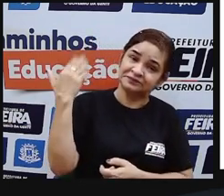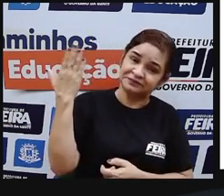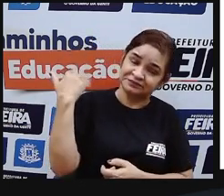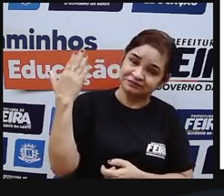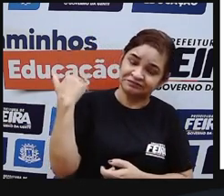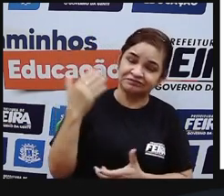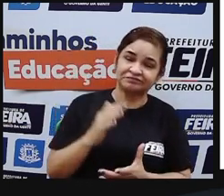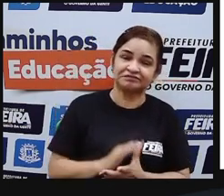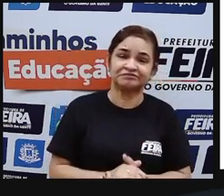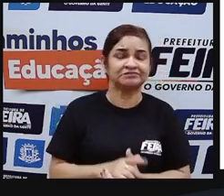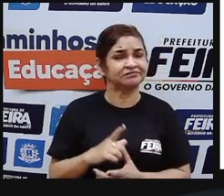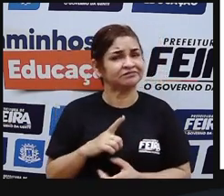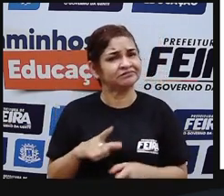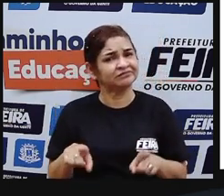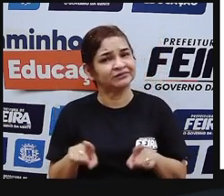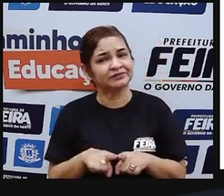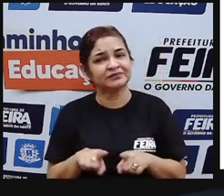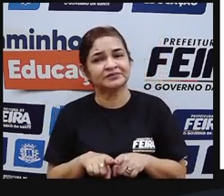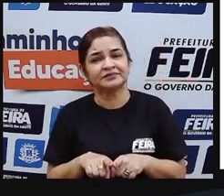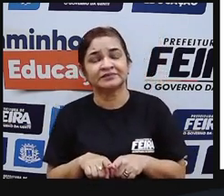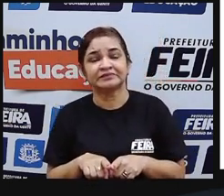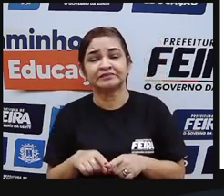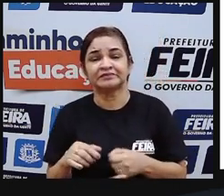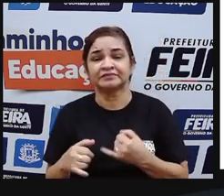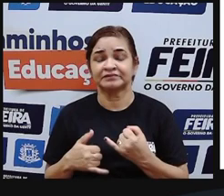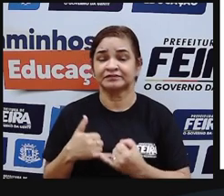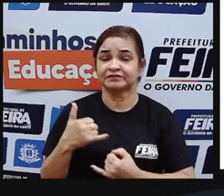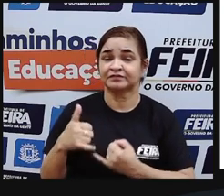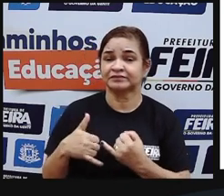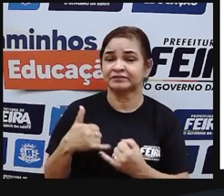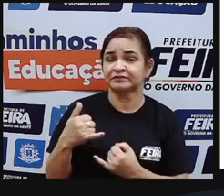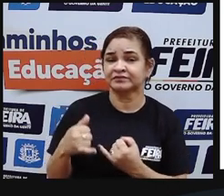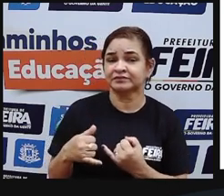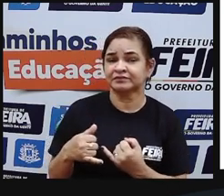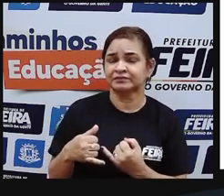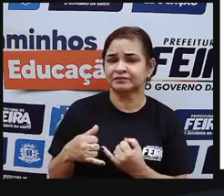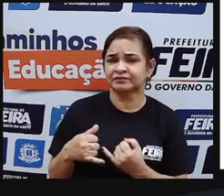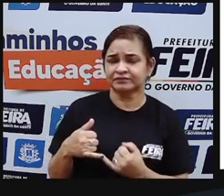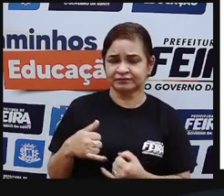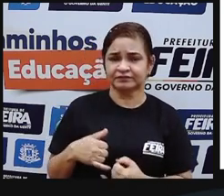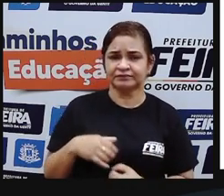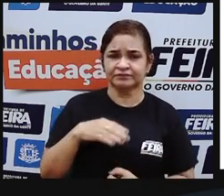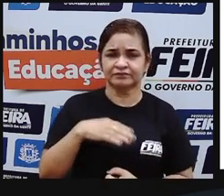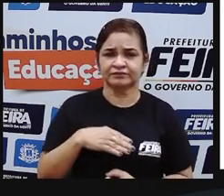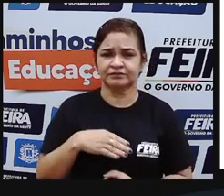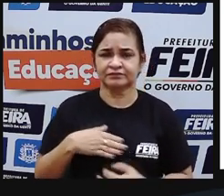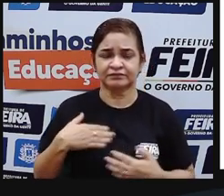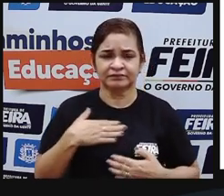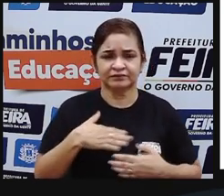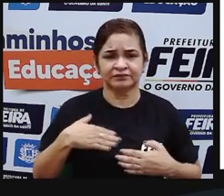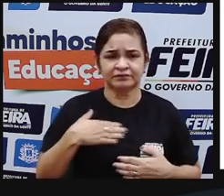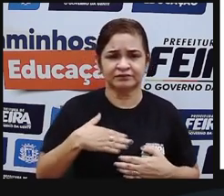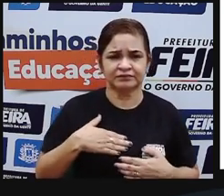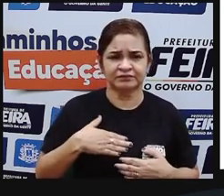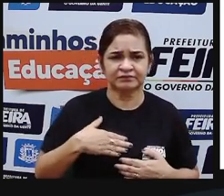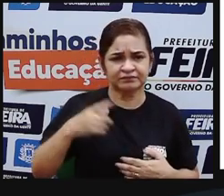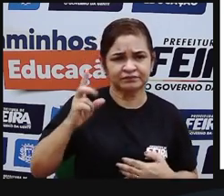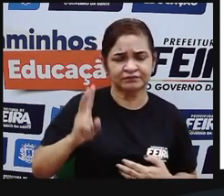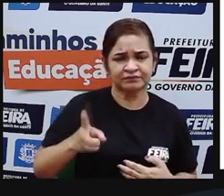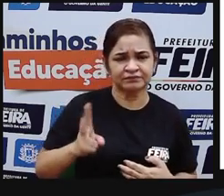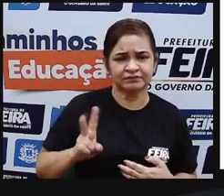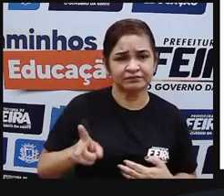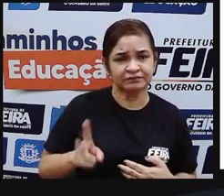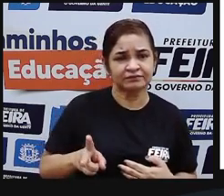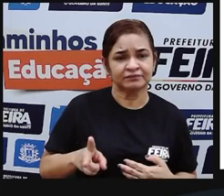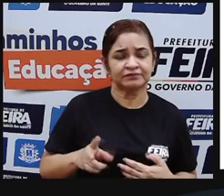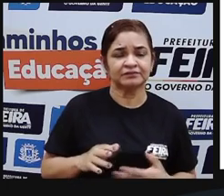há umas brincadeiras com quem o europeu aprendeu a tomar banho todos os dias? com os povos indígenas fazia parte